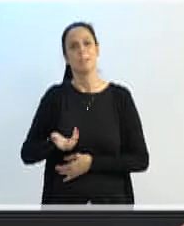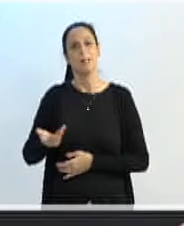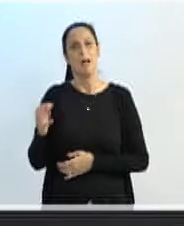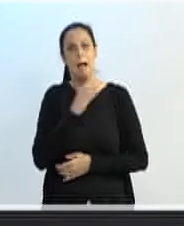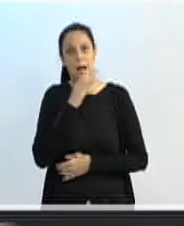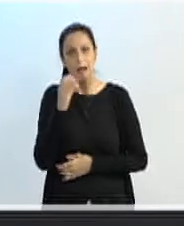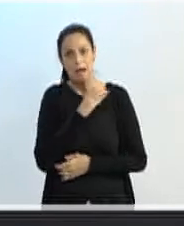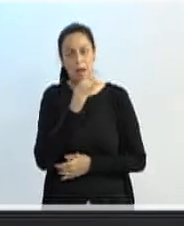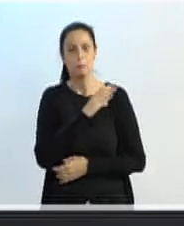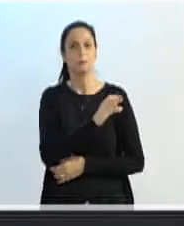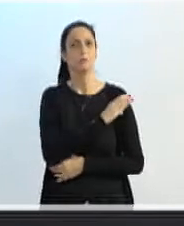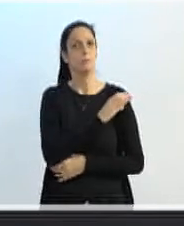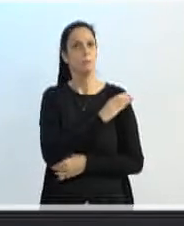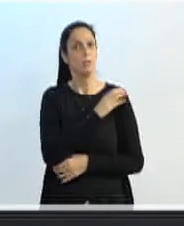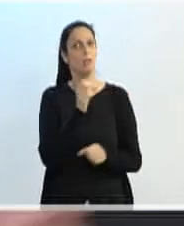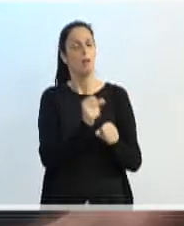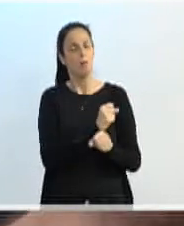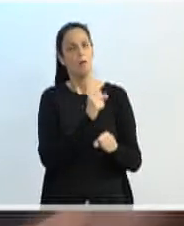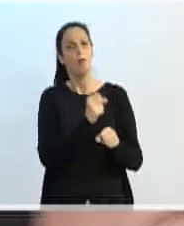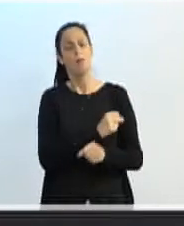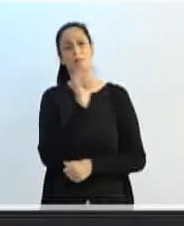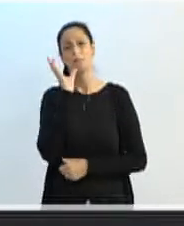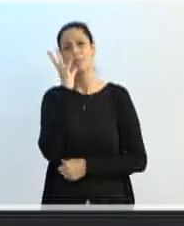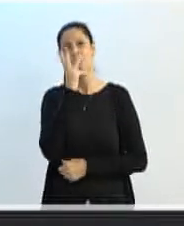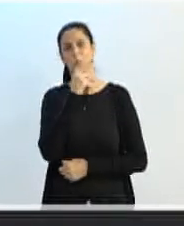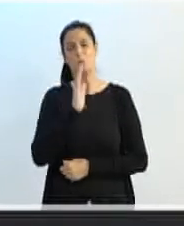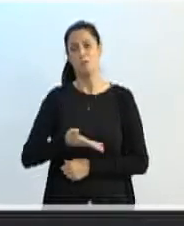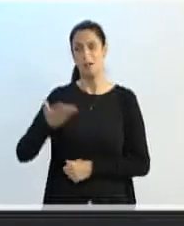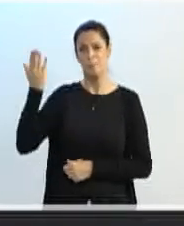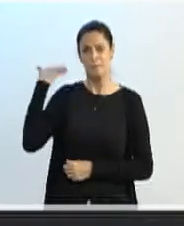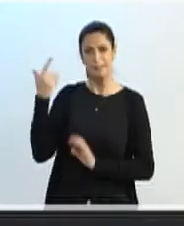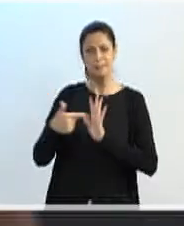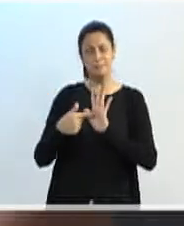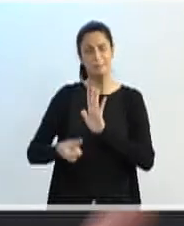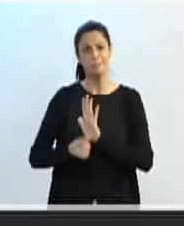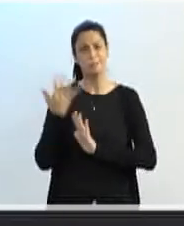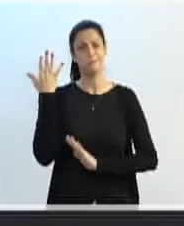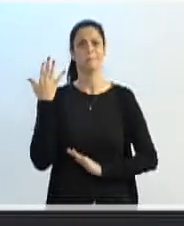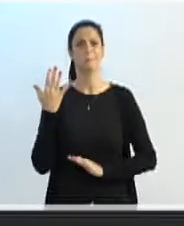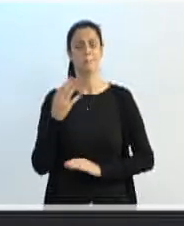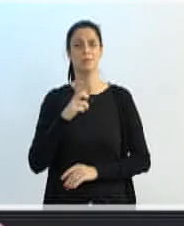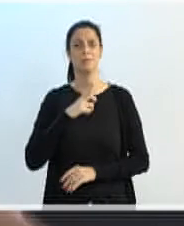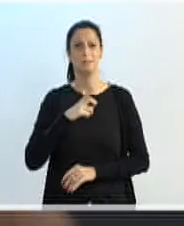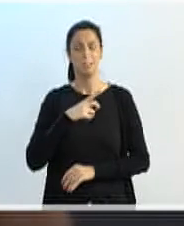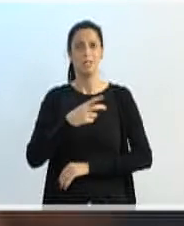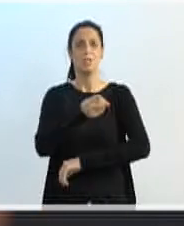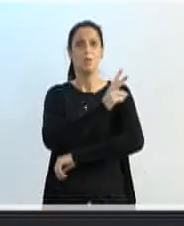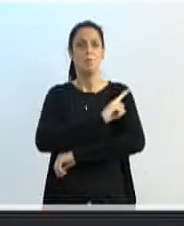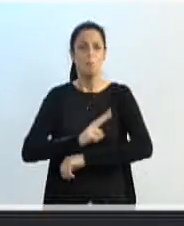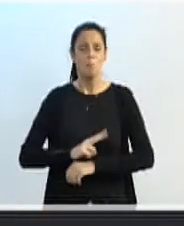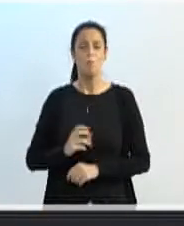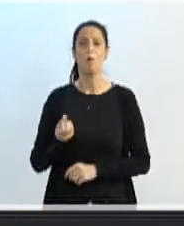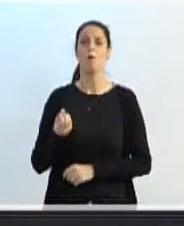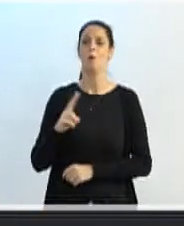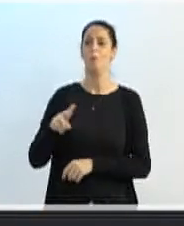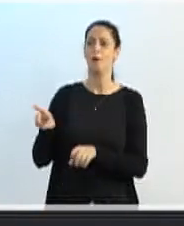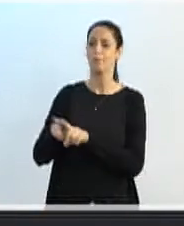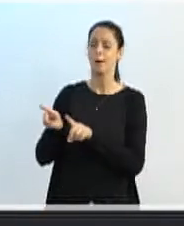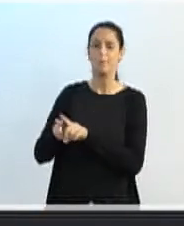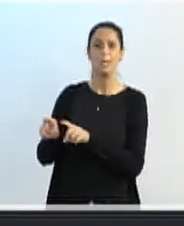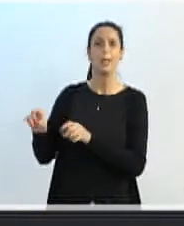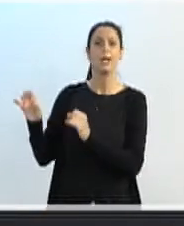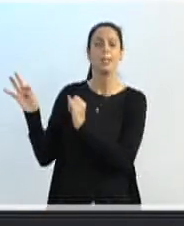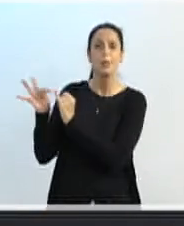daqueles seis que estão naquela situação que já mostrei diversas vezes aqui. Lá no Wostert, lá na Itupavazia, na Rua